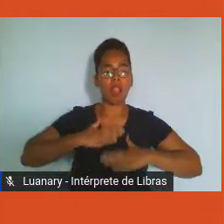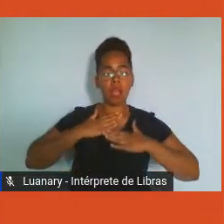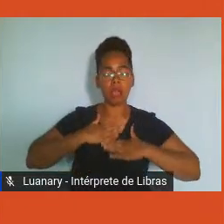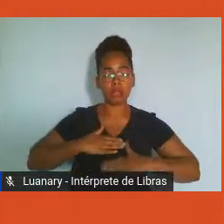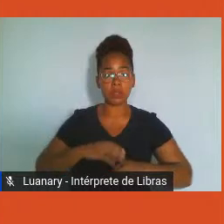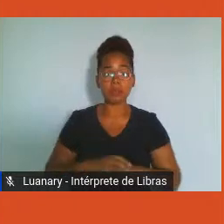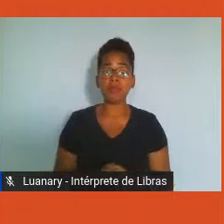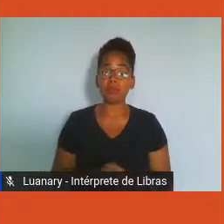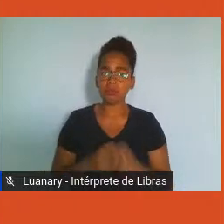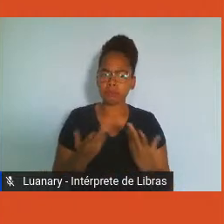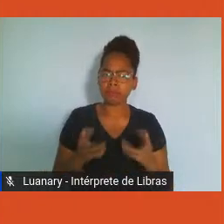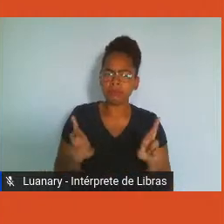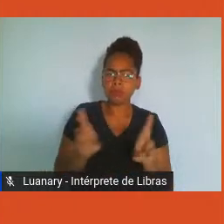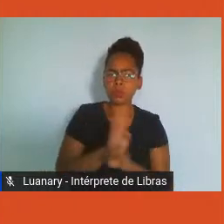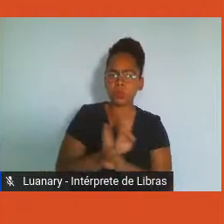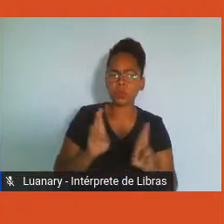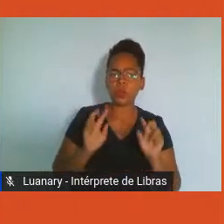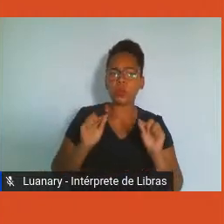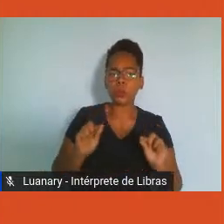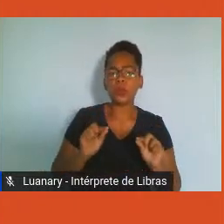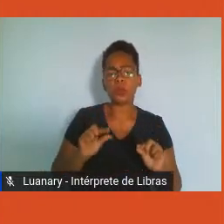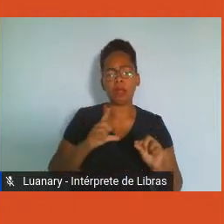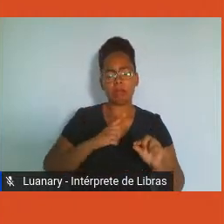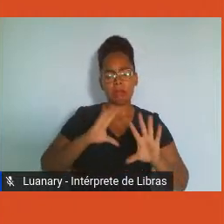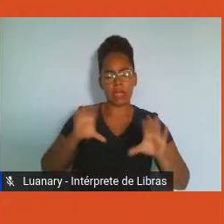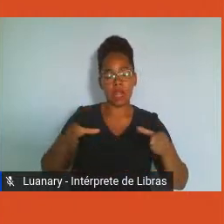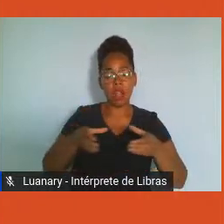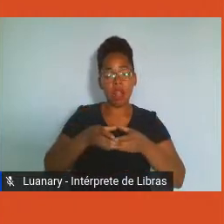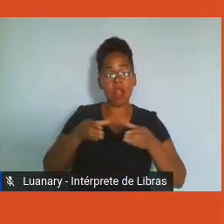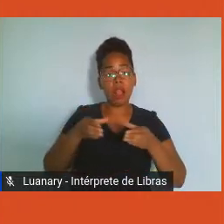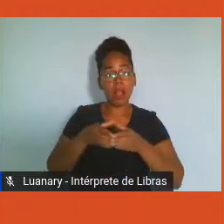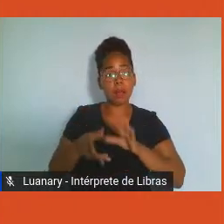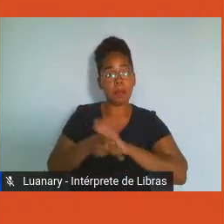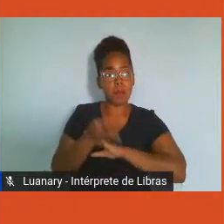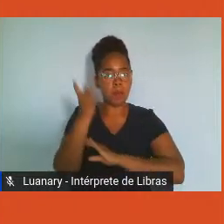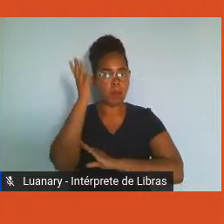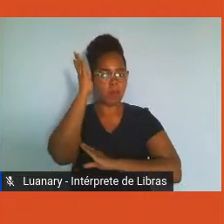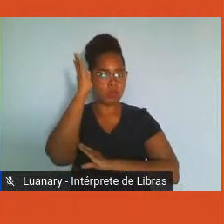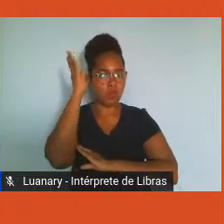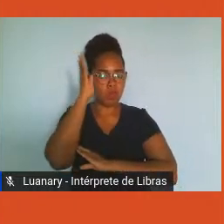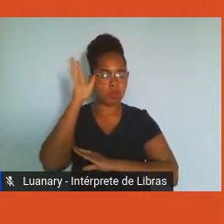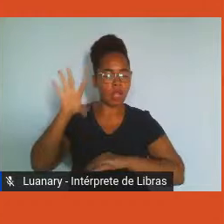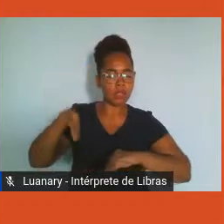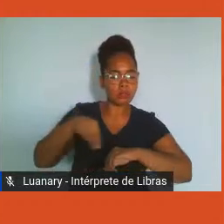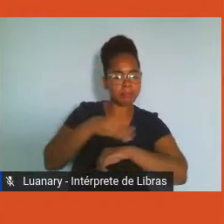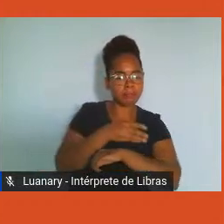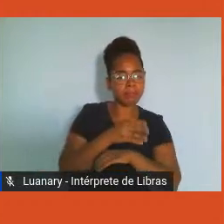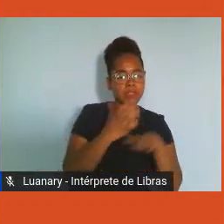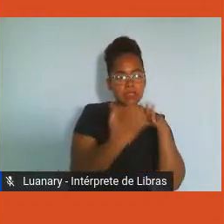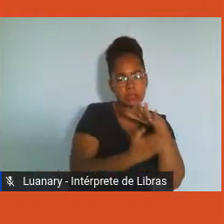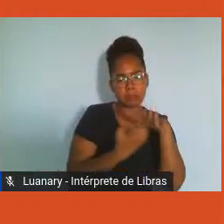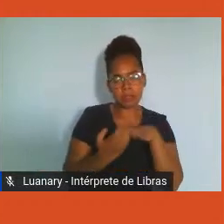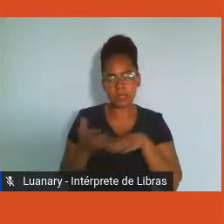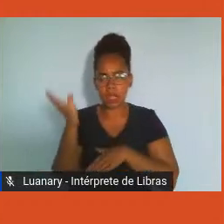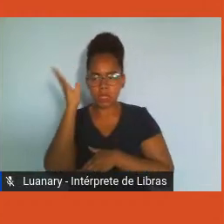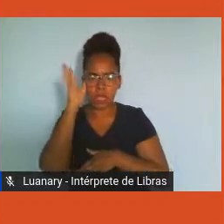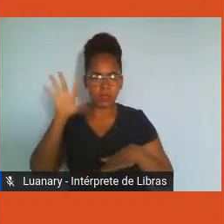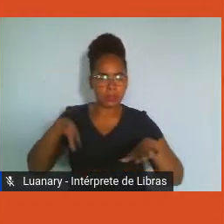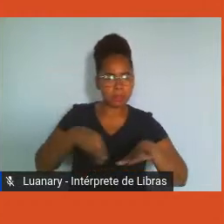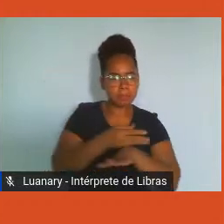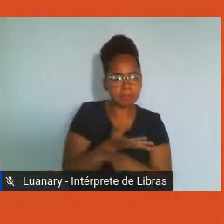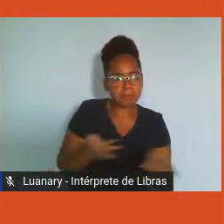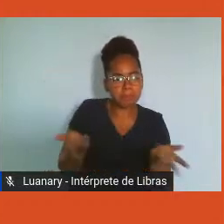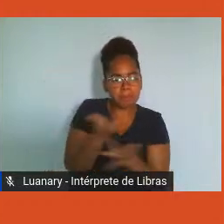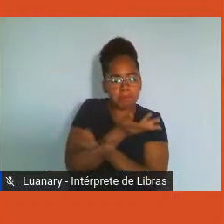relacionamento é mediado pelas equipes das unidades, junto aos agentes decisórios das empresas. E os beneficiados